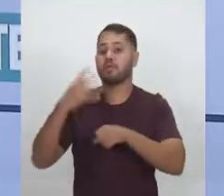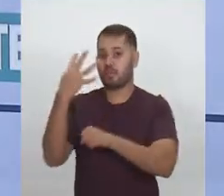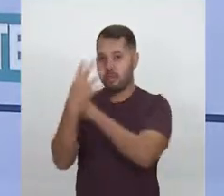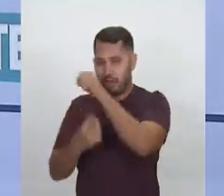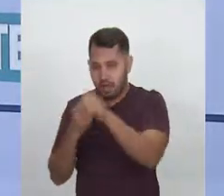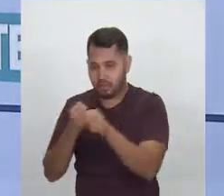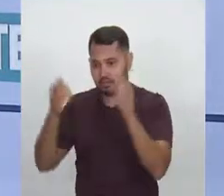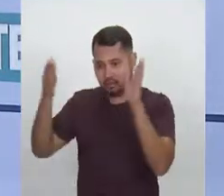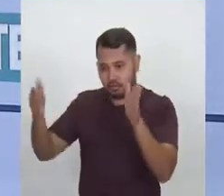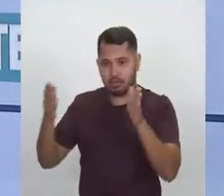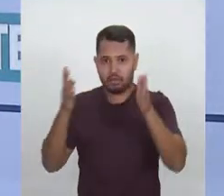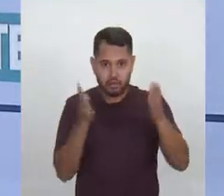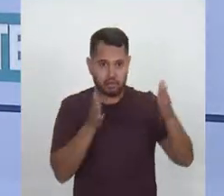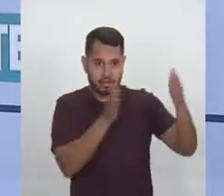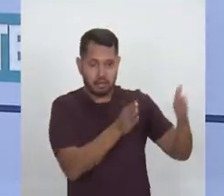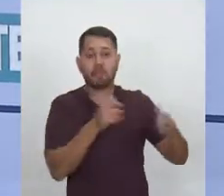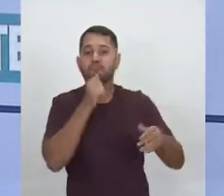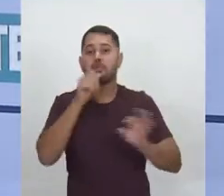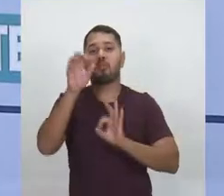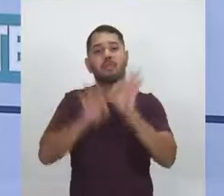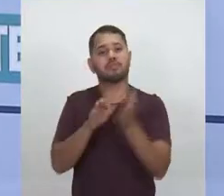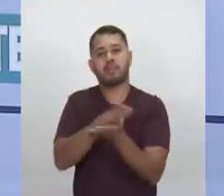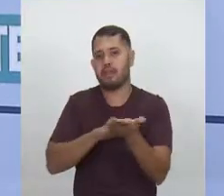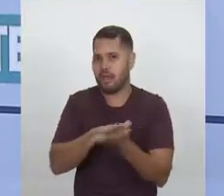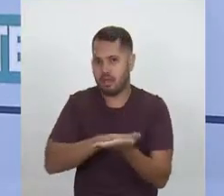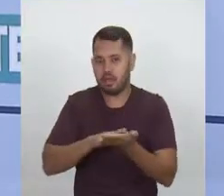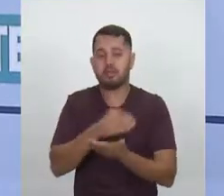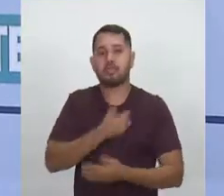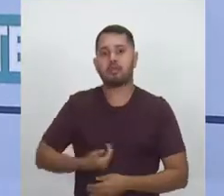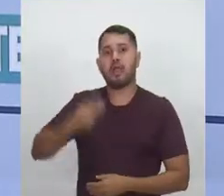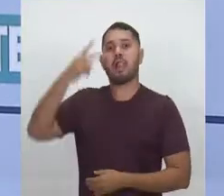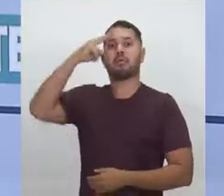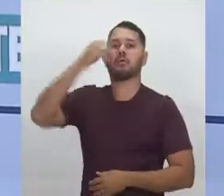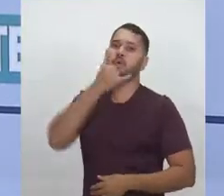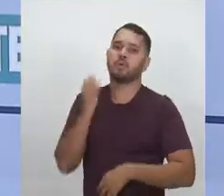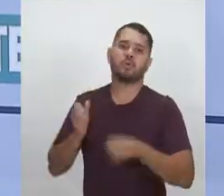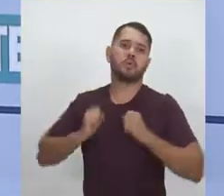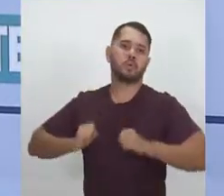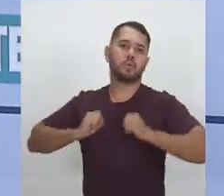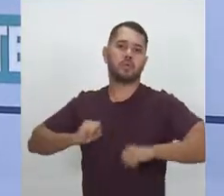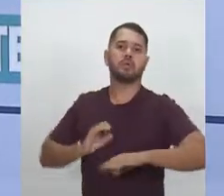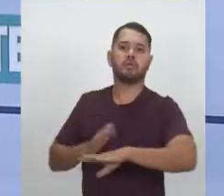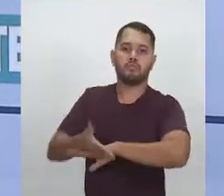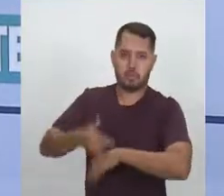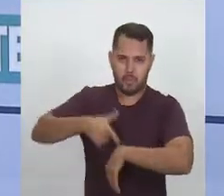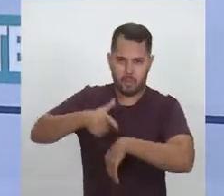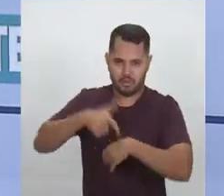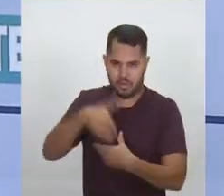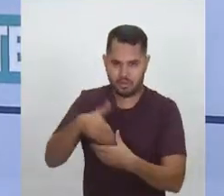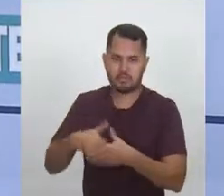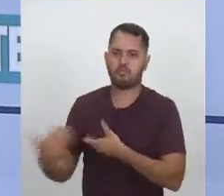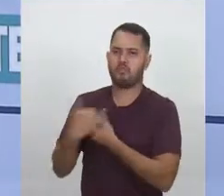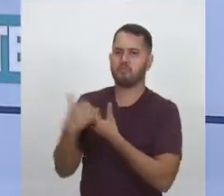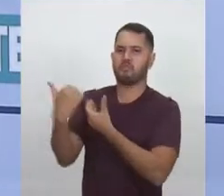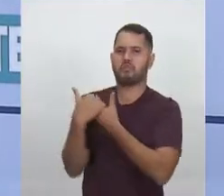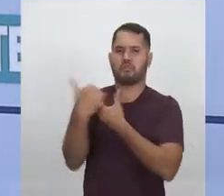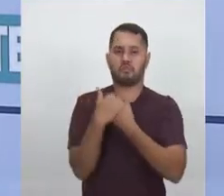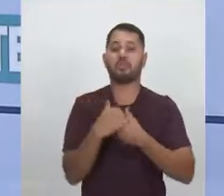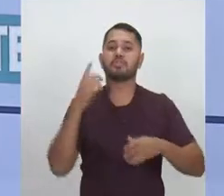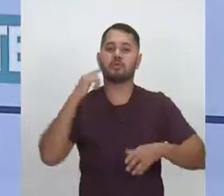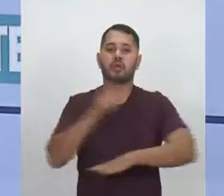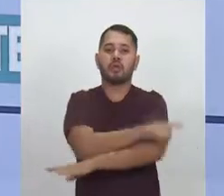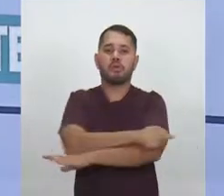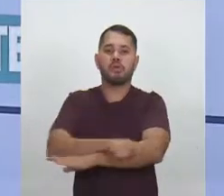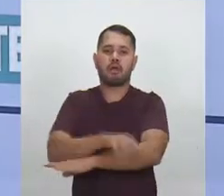anos, sem planejamento. Governante, só lembro que o povo do interior existe na época da eleição e com um asfalto de péssima